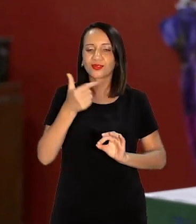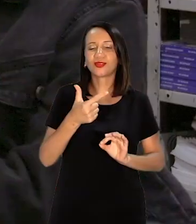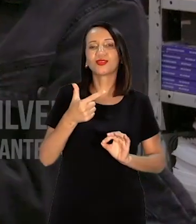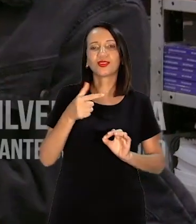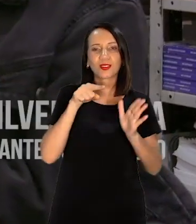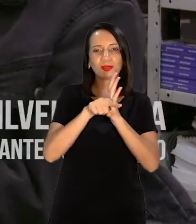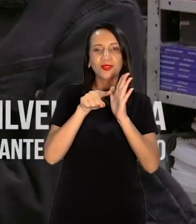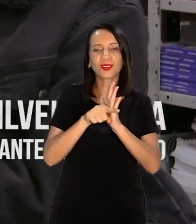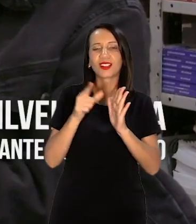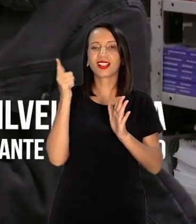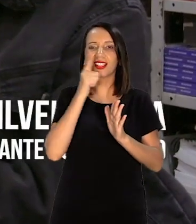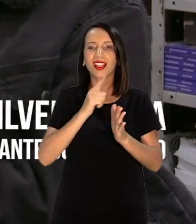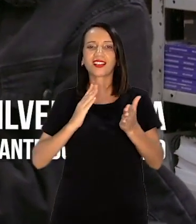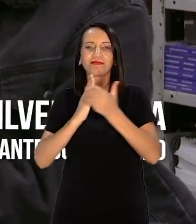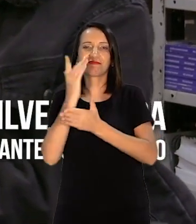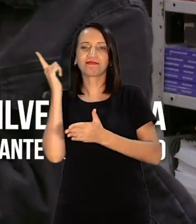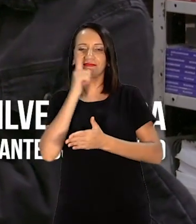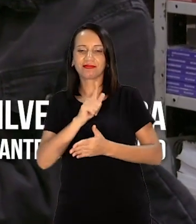Vinícius Lopes